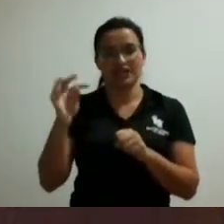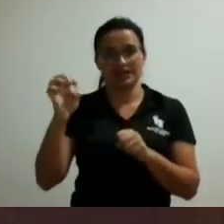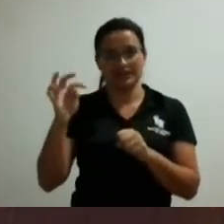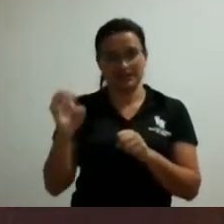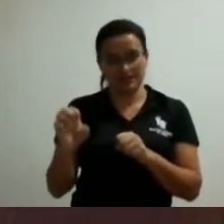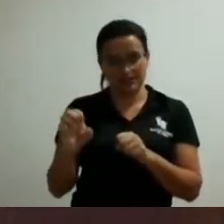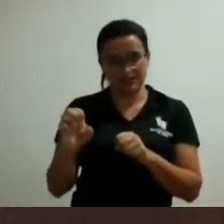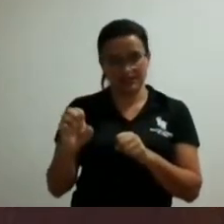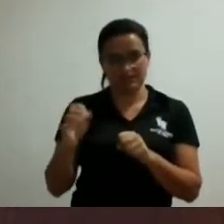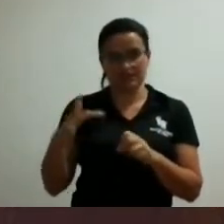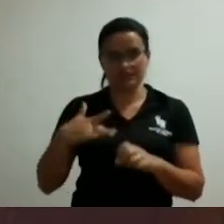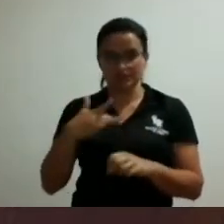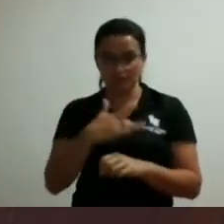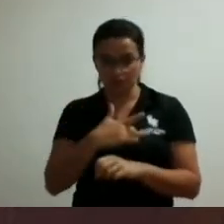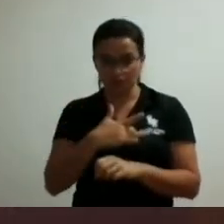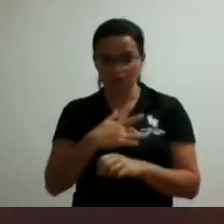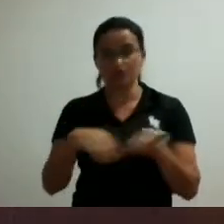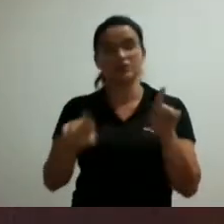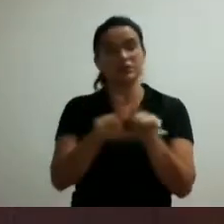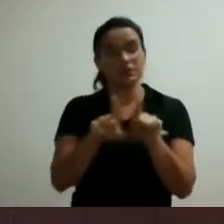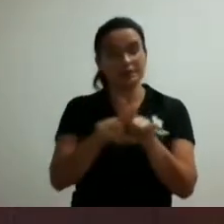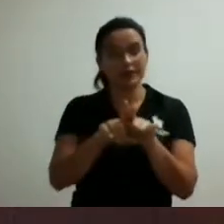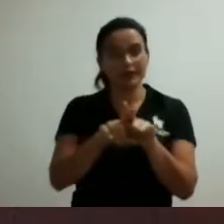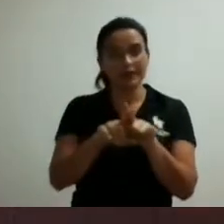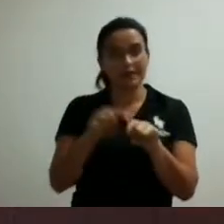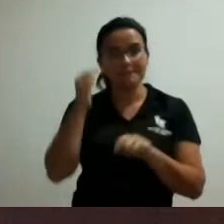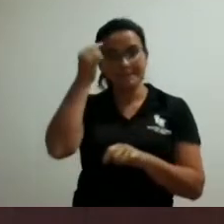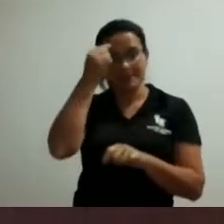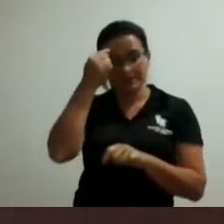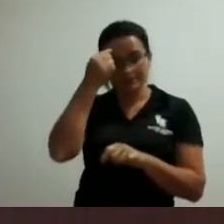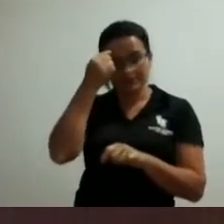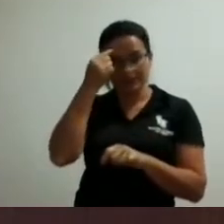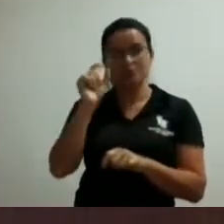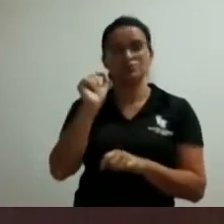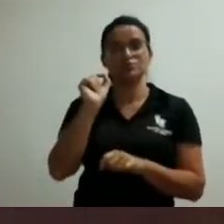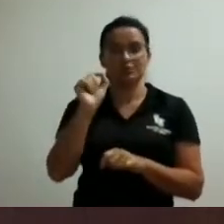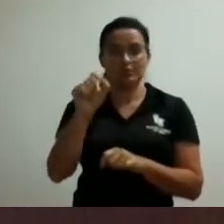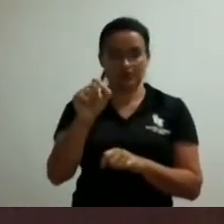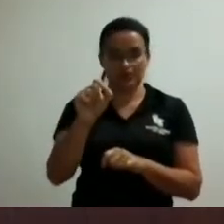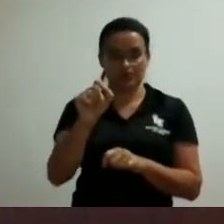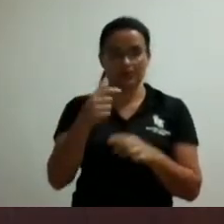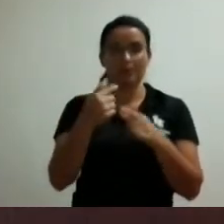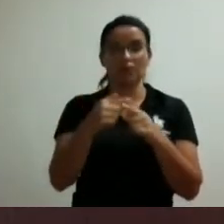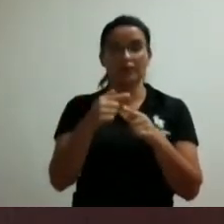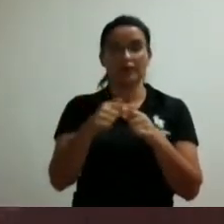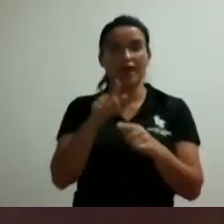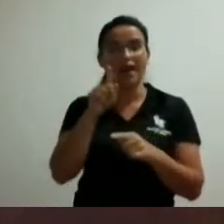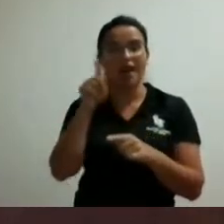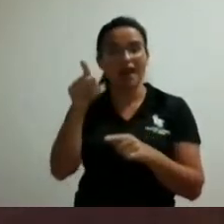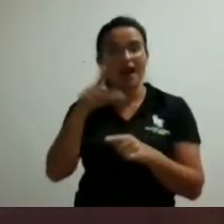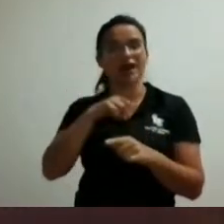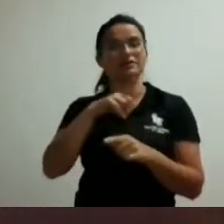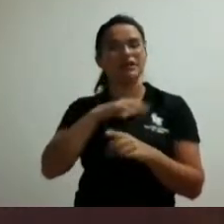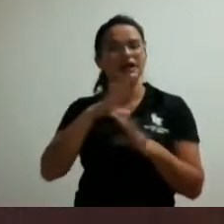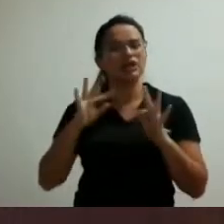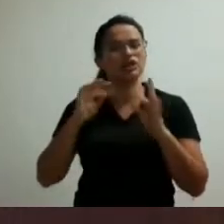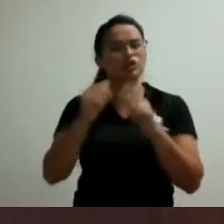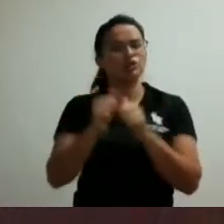ideia de que a câmara municipal porque eles tem todo um laboratório a vereadora está ali com reanimação de